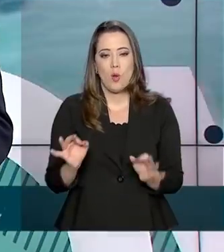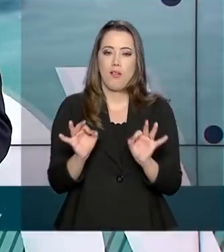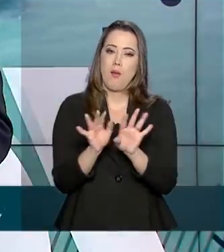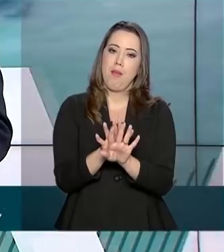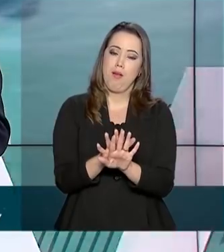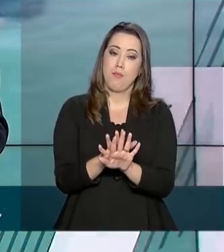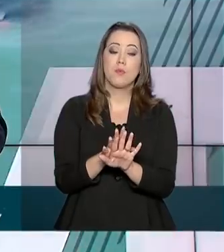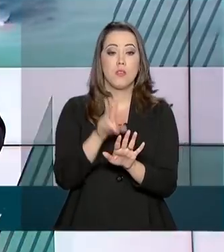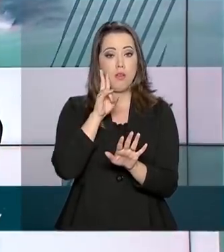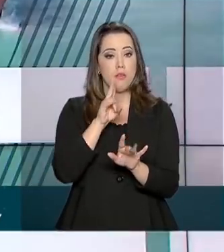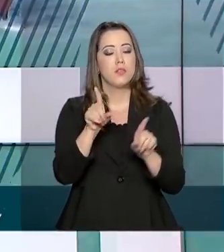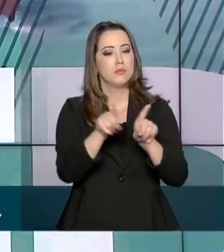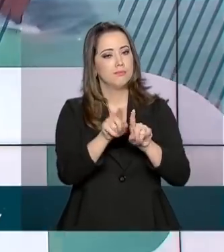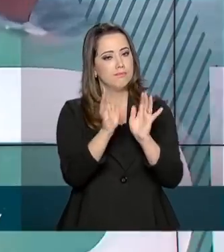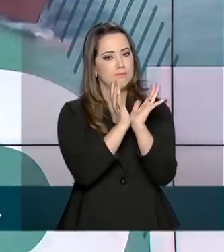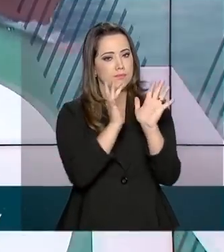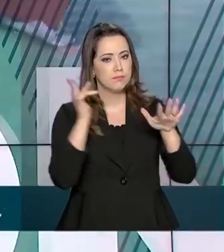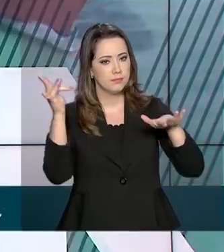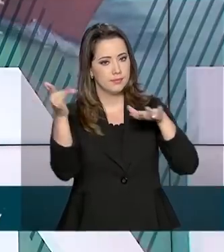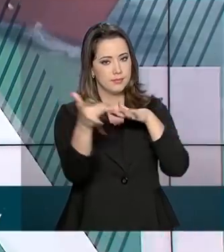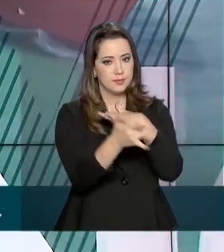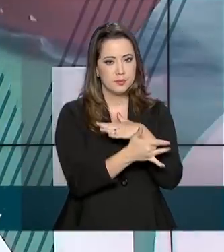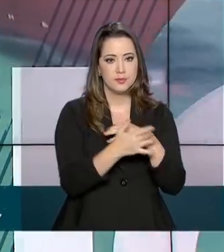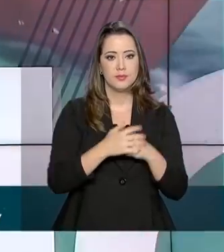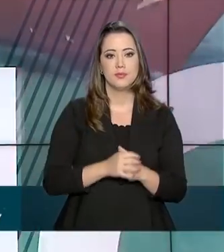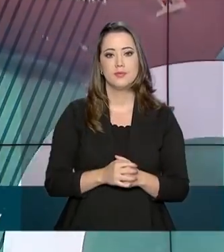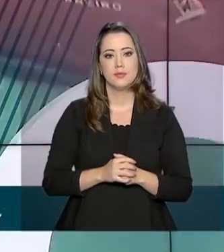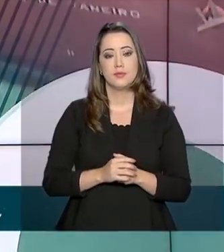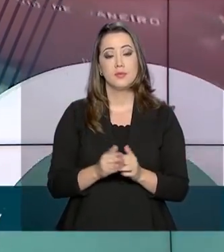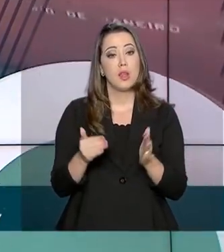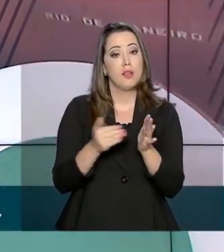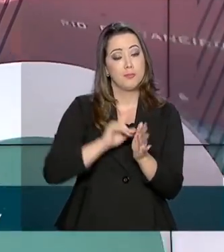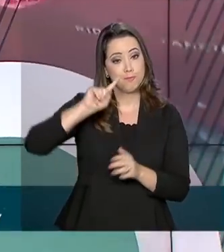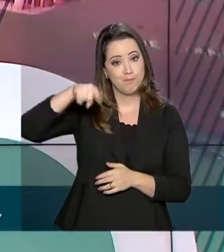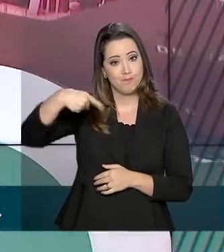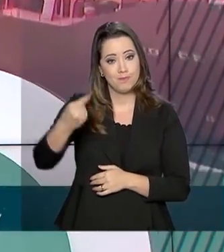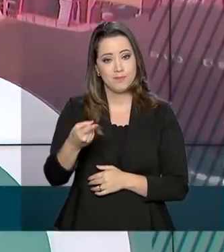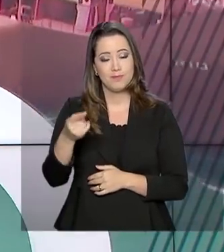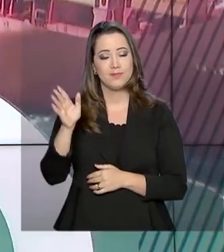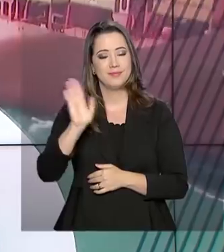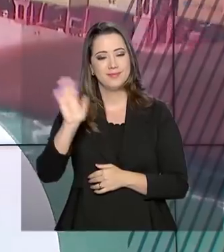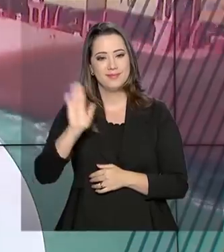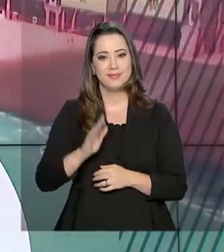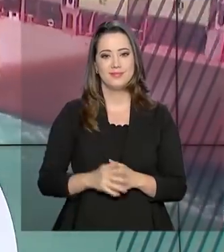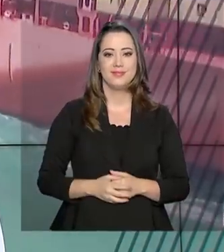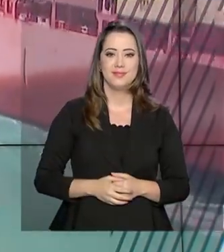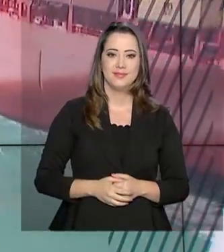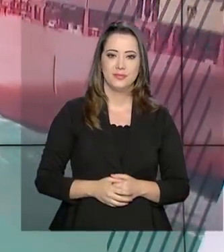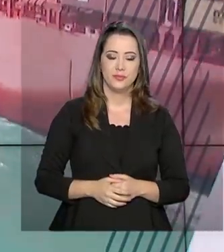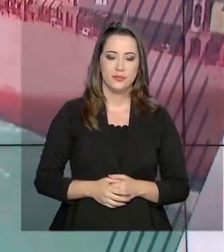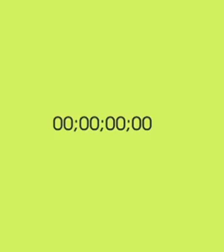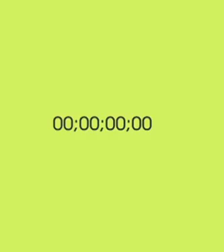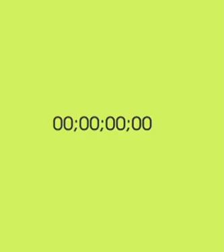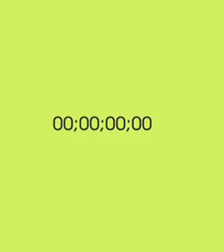termina aqui. Acompanhe a gente também pelas nossas redes sociais. Nos encontramos na próxima edição. Até lá!